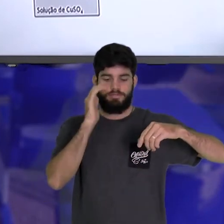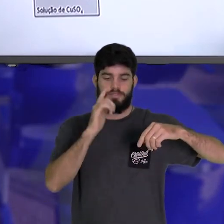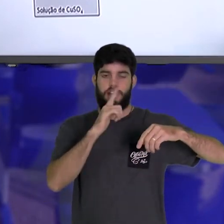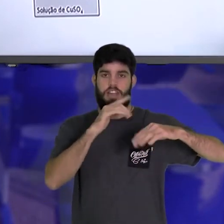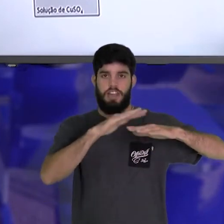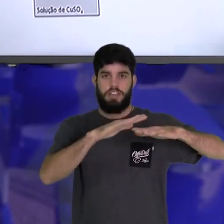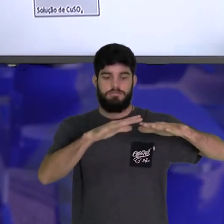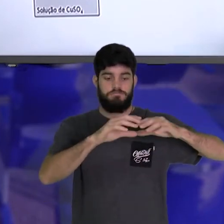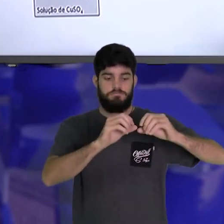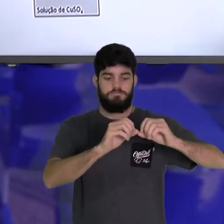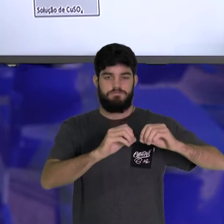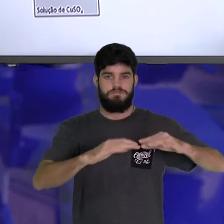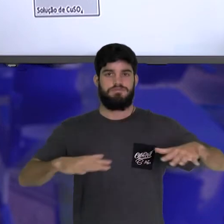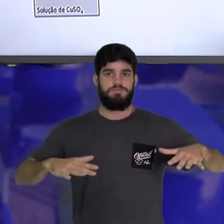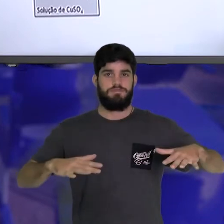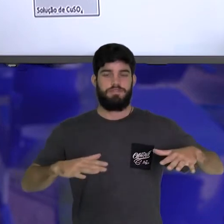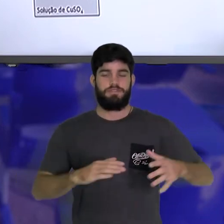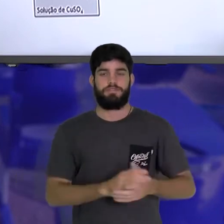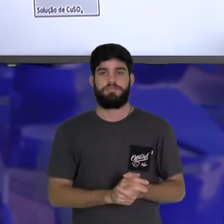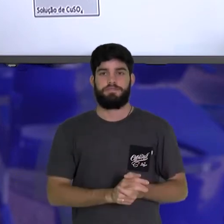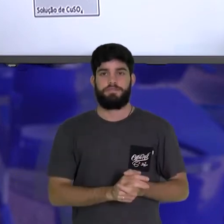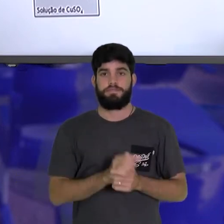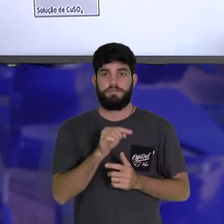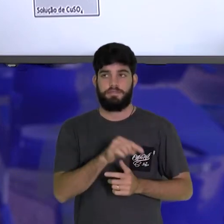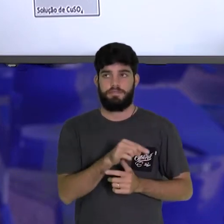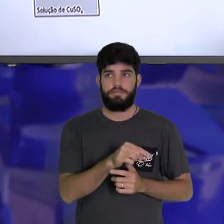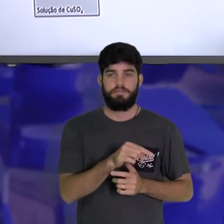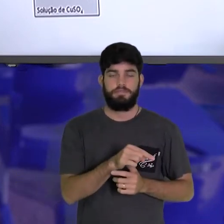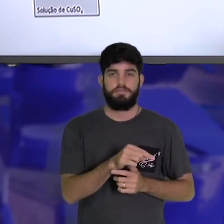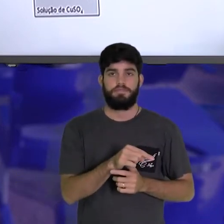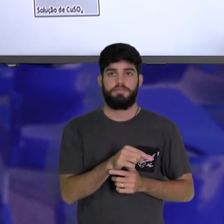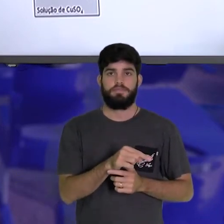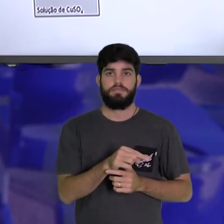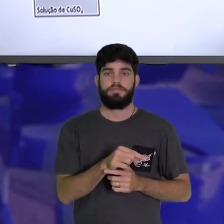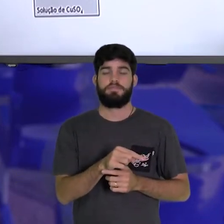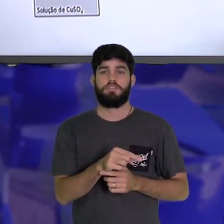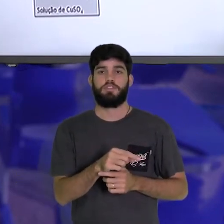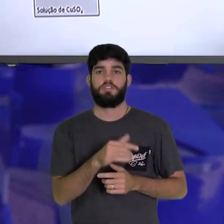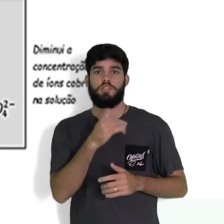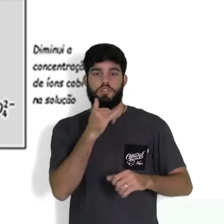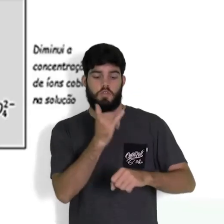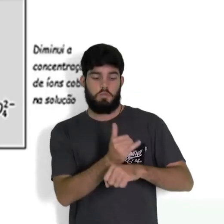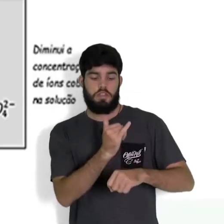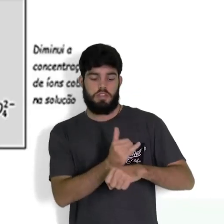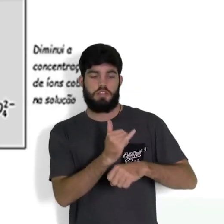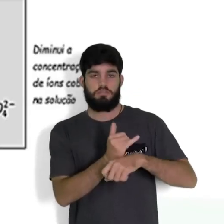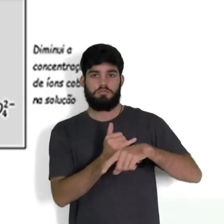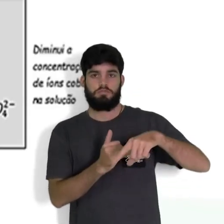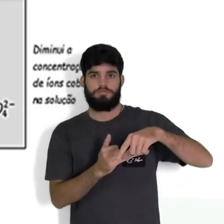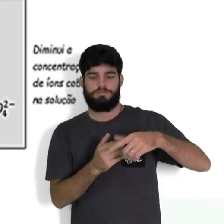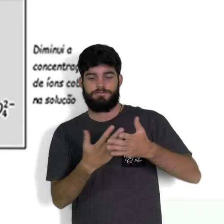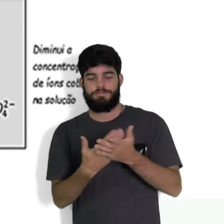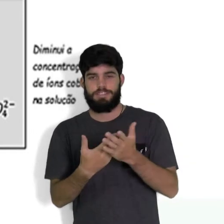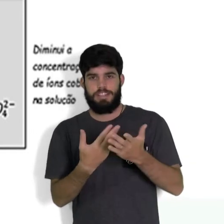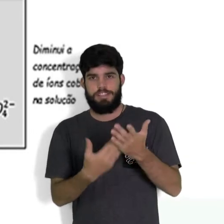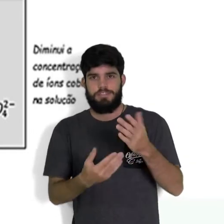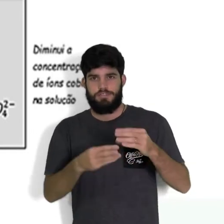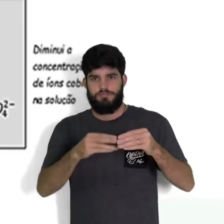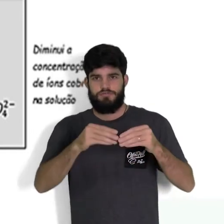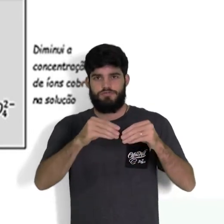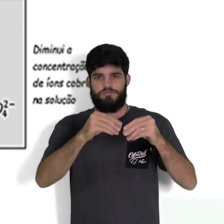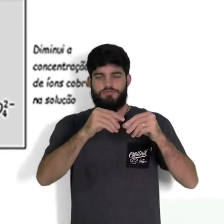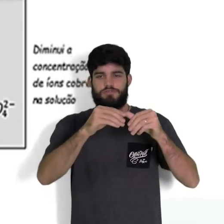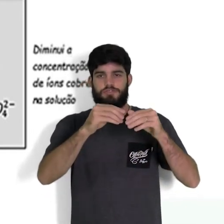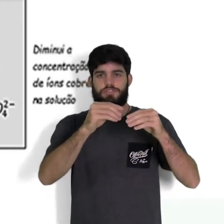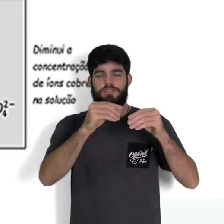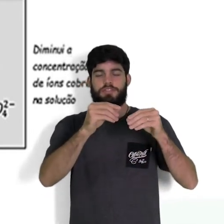dois. Então, desse lado, a lâmina é corroída, mas aumenta